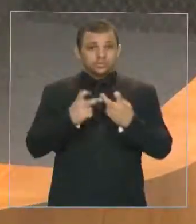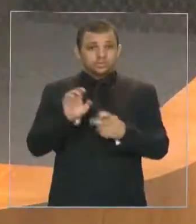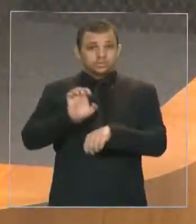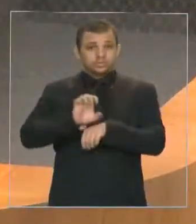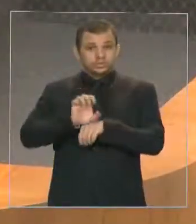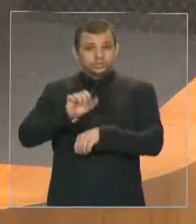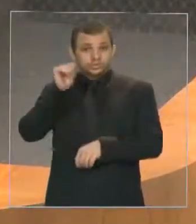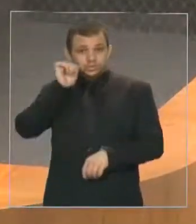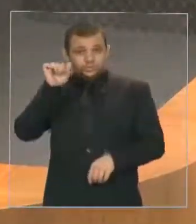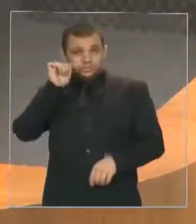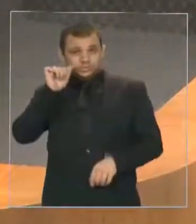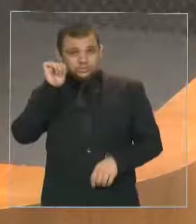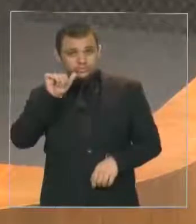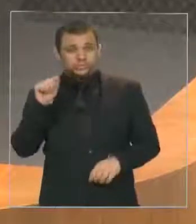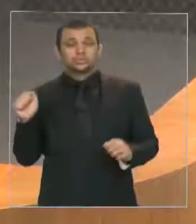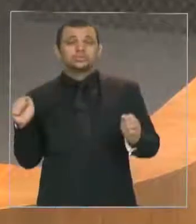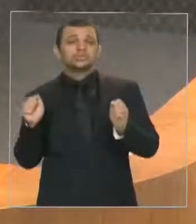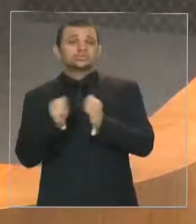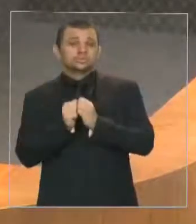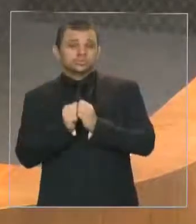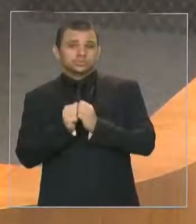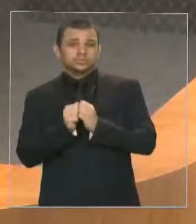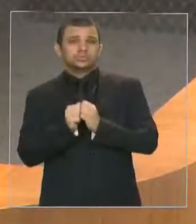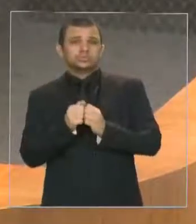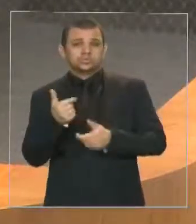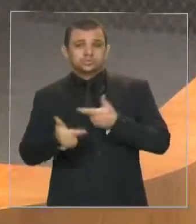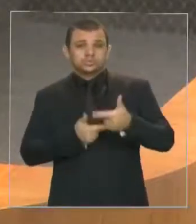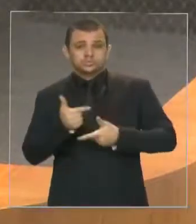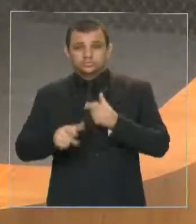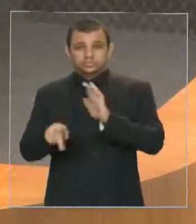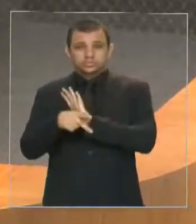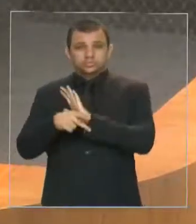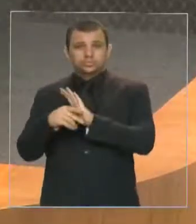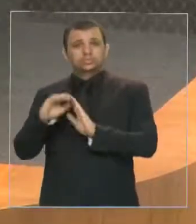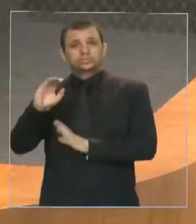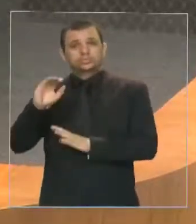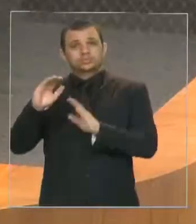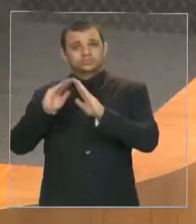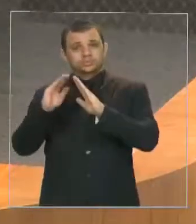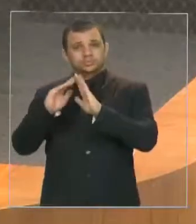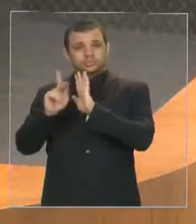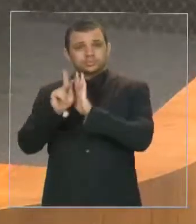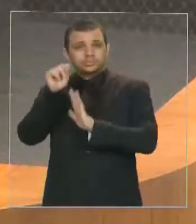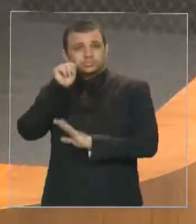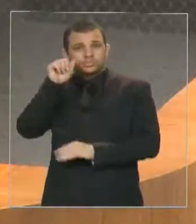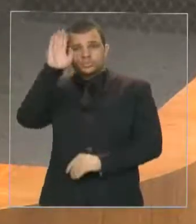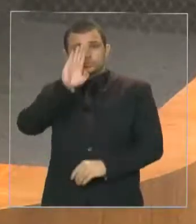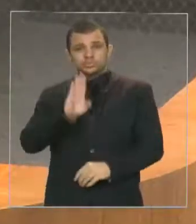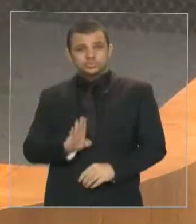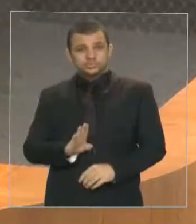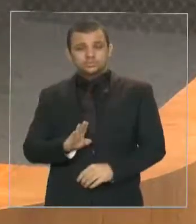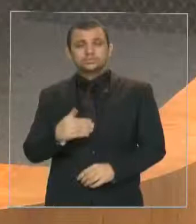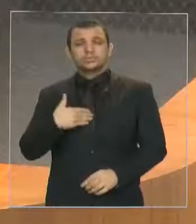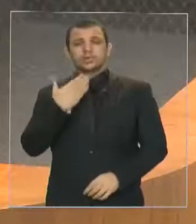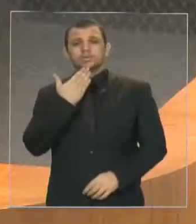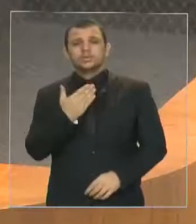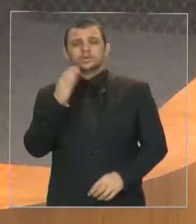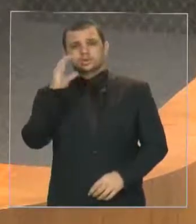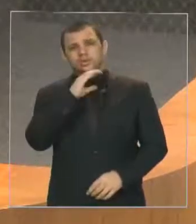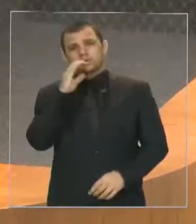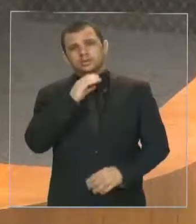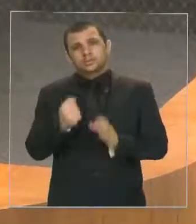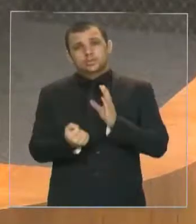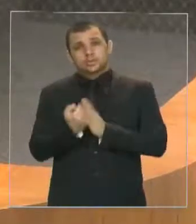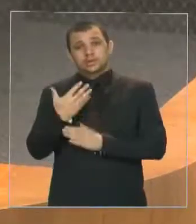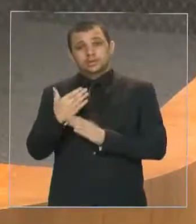facilitar, juntamente com a ação da Casa da Mulher Brasileira, solicita a instalação urgente